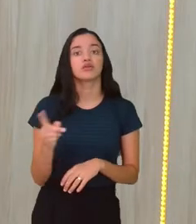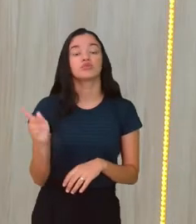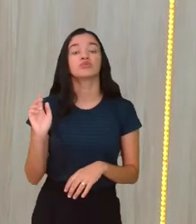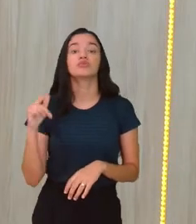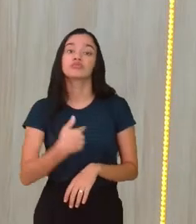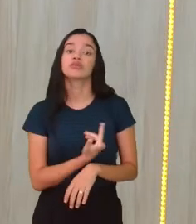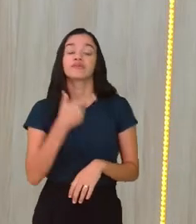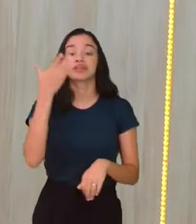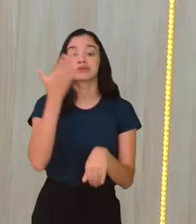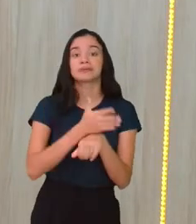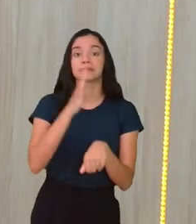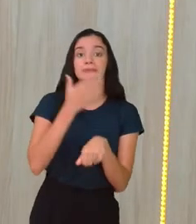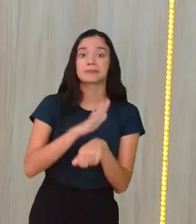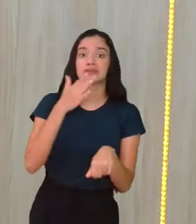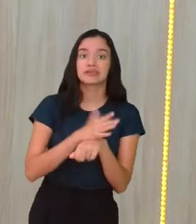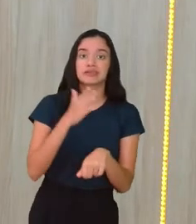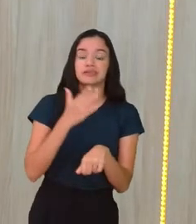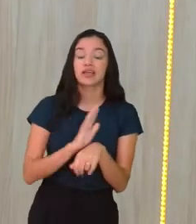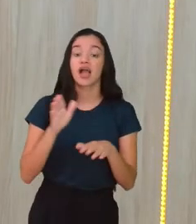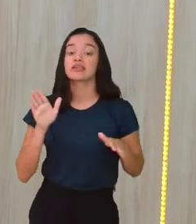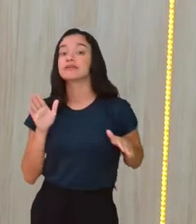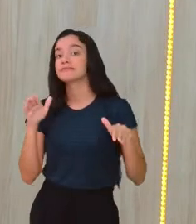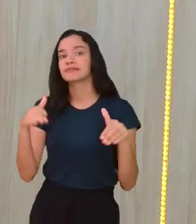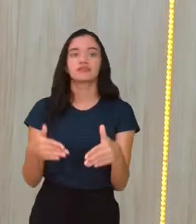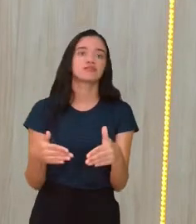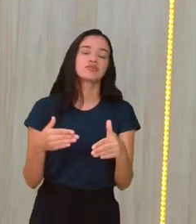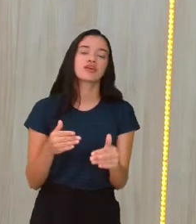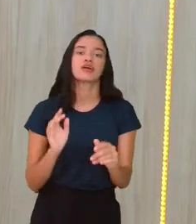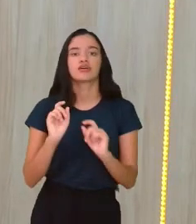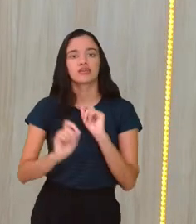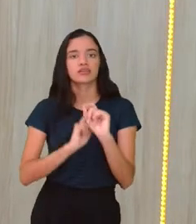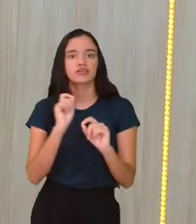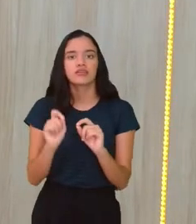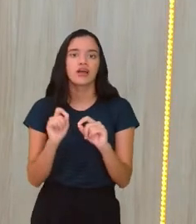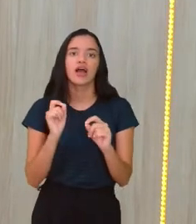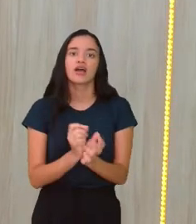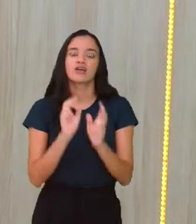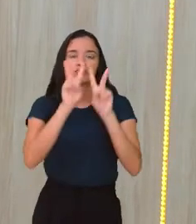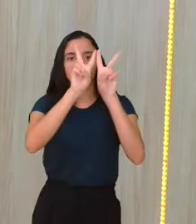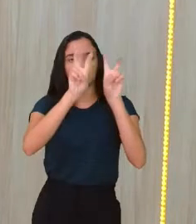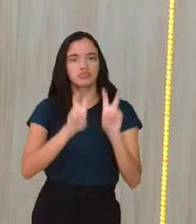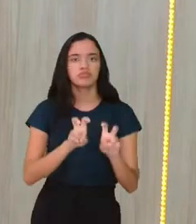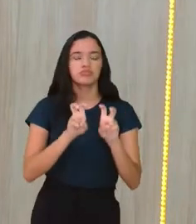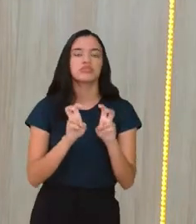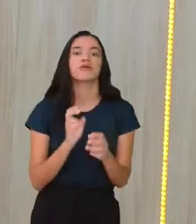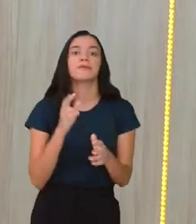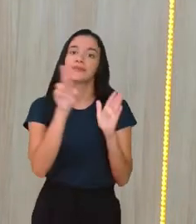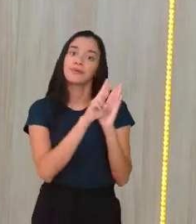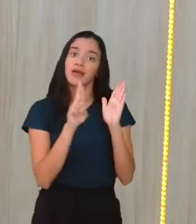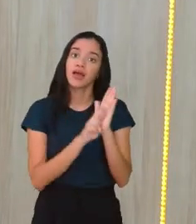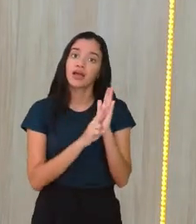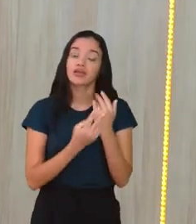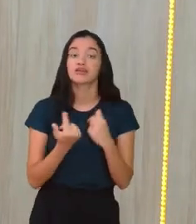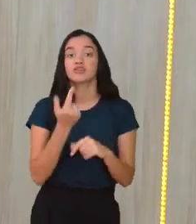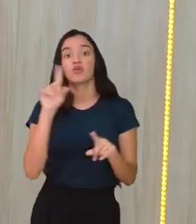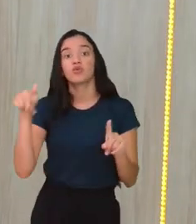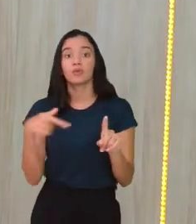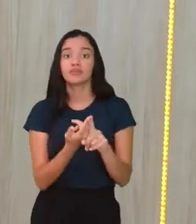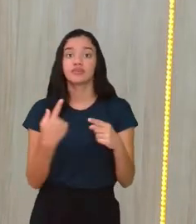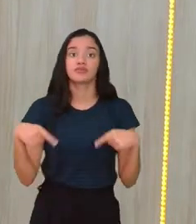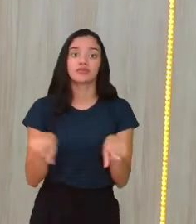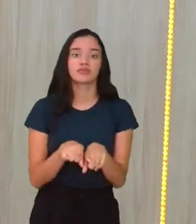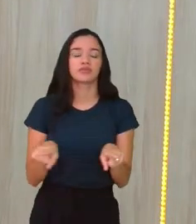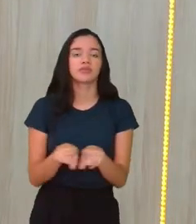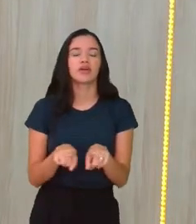de práticas específicas que estão ali sendo determinadas por regras e objetivos.